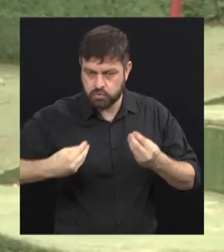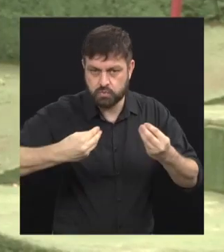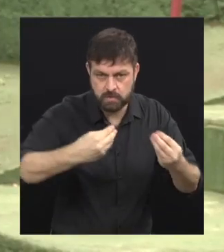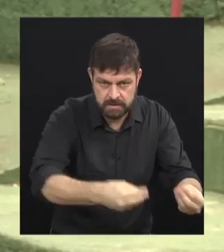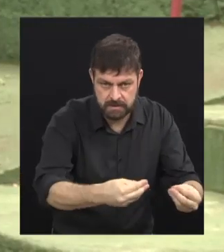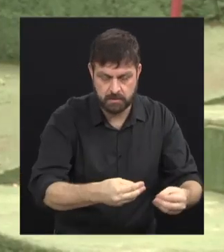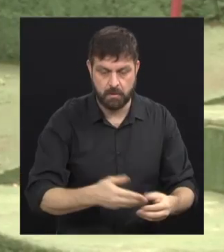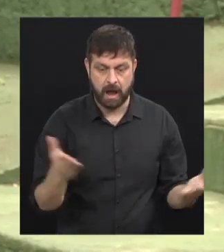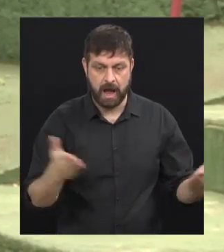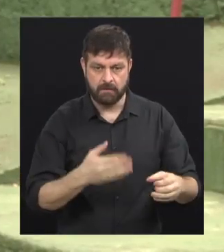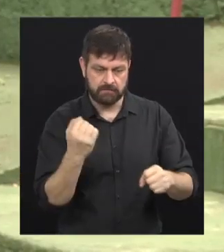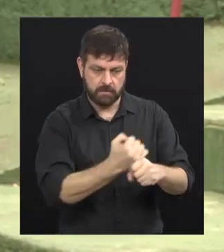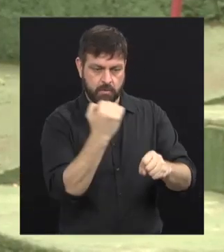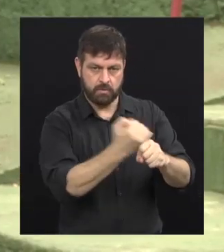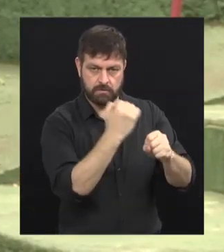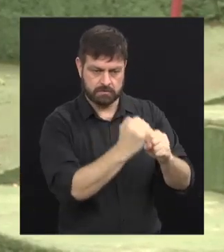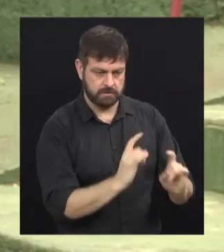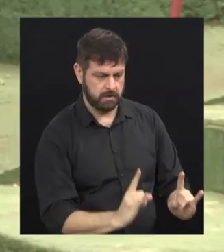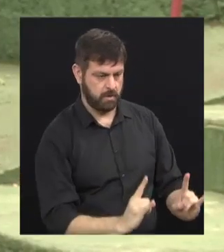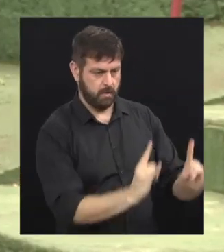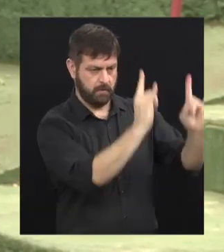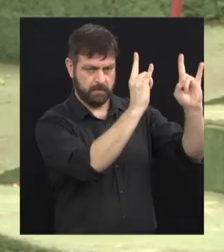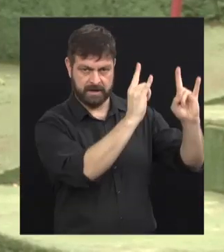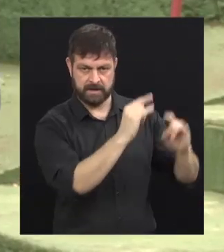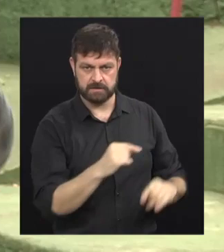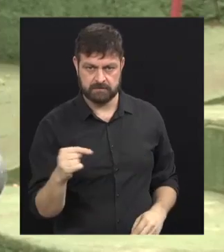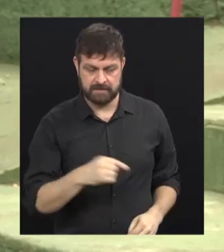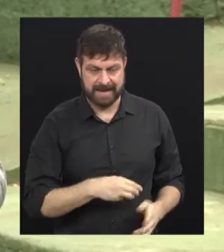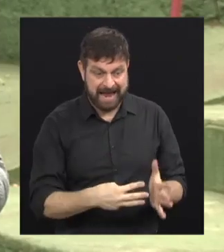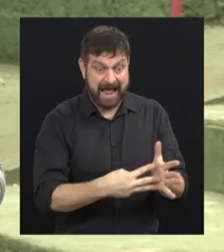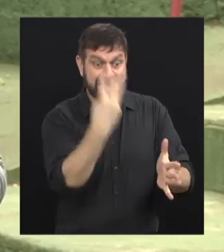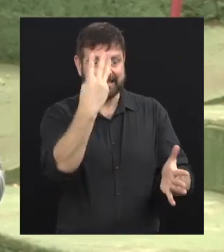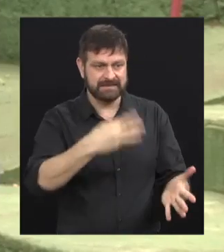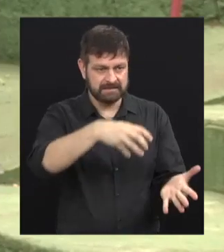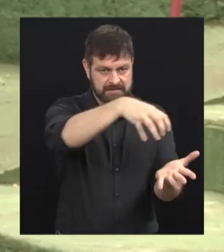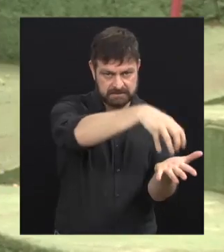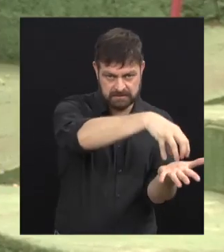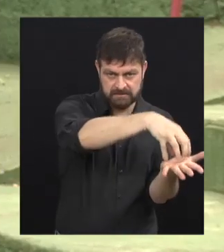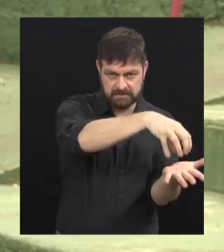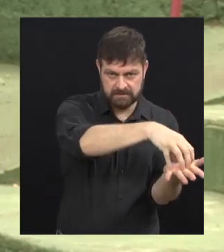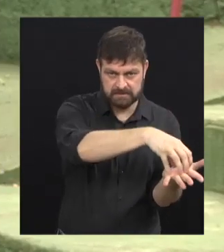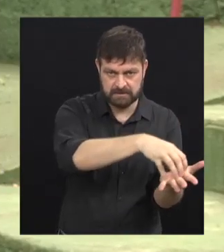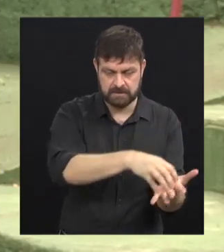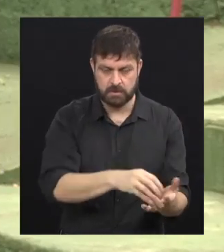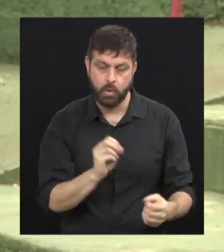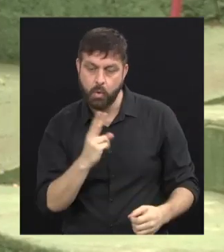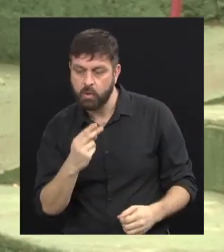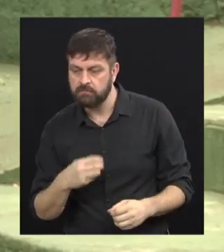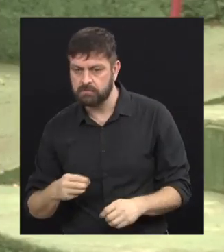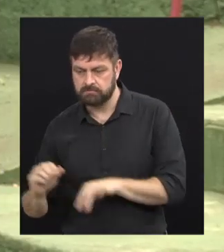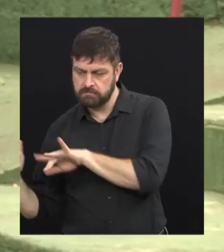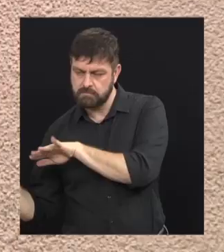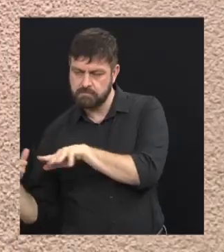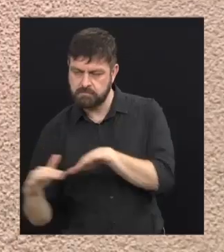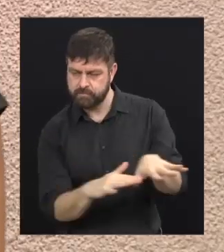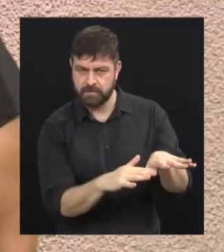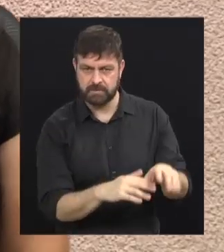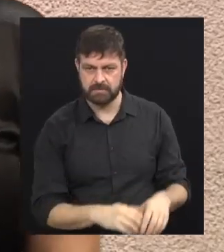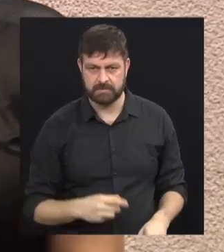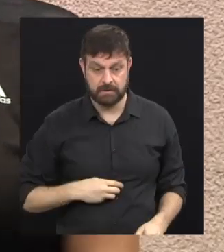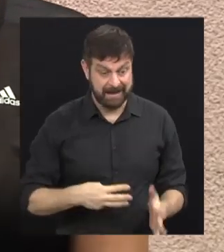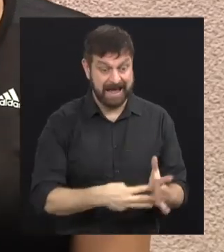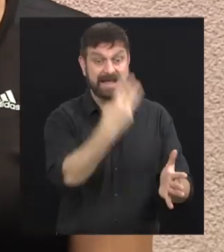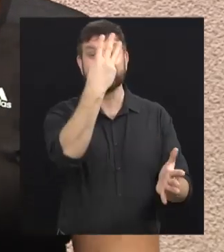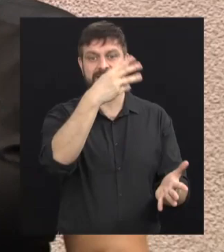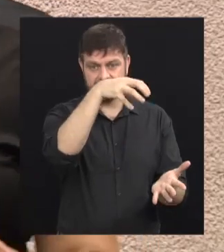e que agora vocês vão construir um prédio. Sim. Essa vai ser uma terceira unidade de vocês ou vocês vão transferir algum prédio para lá? Vai ser a